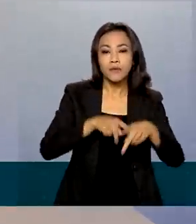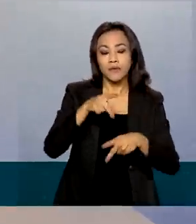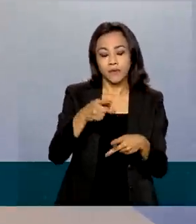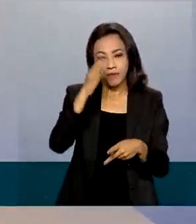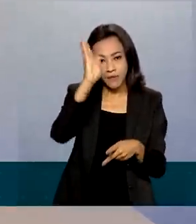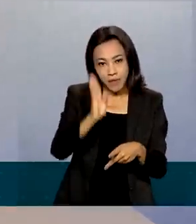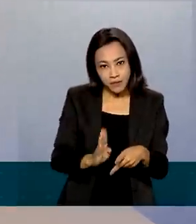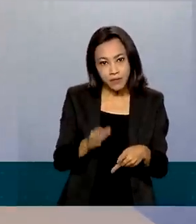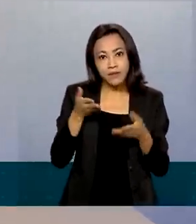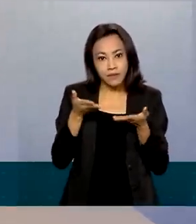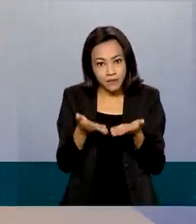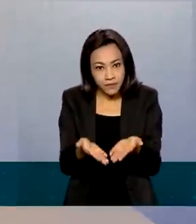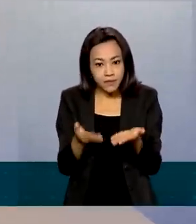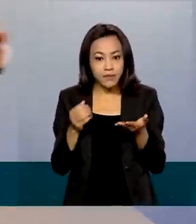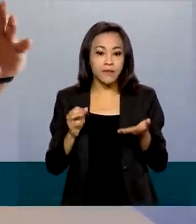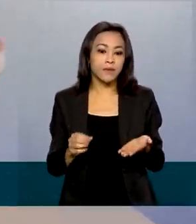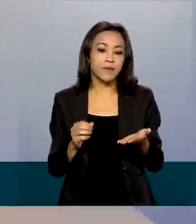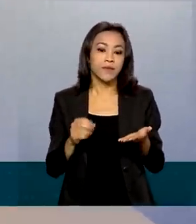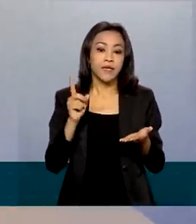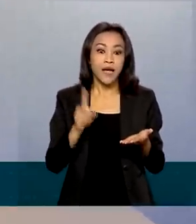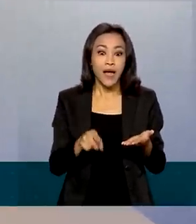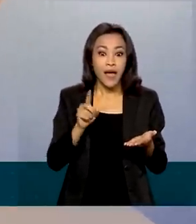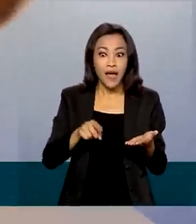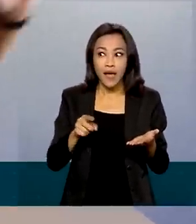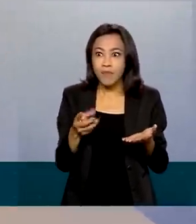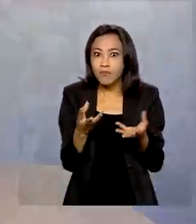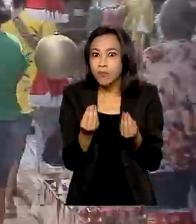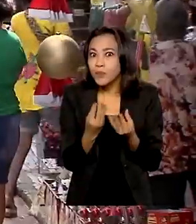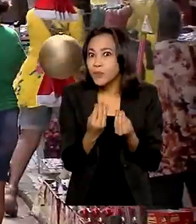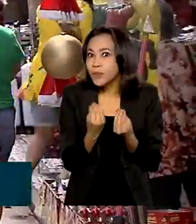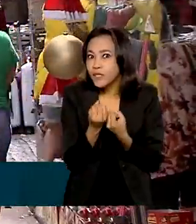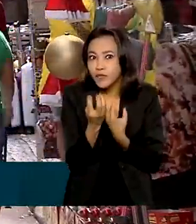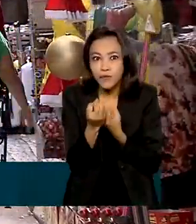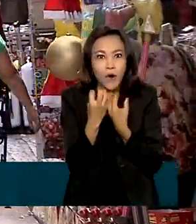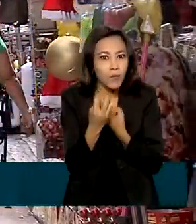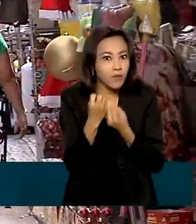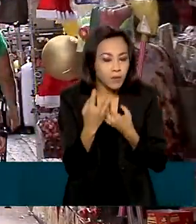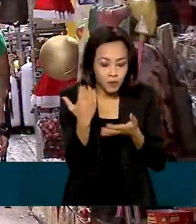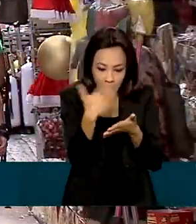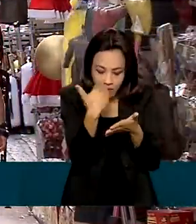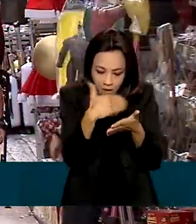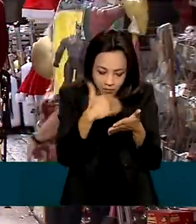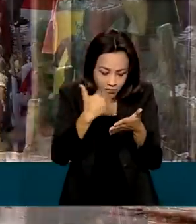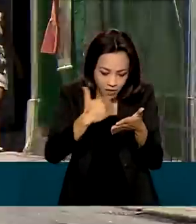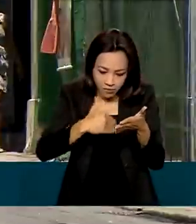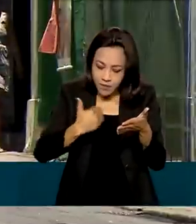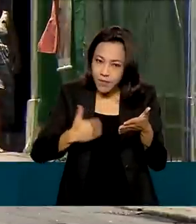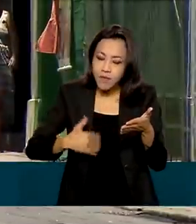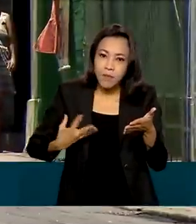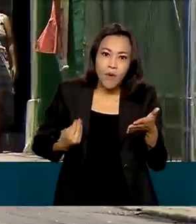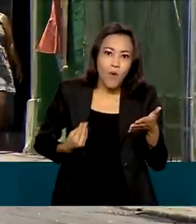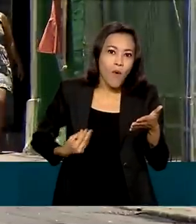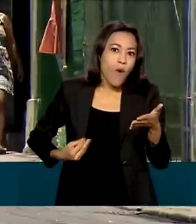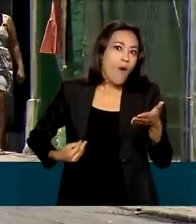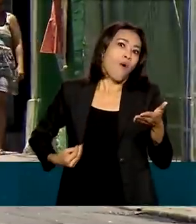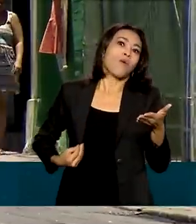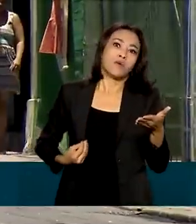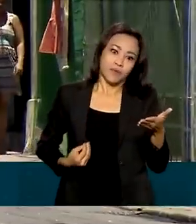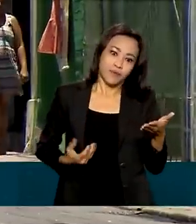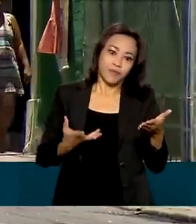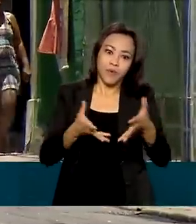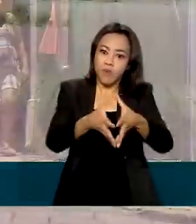muito alto, como se fosse uma foto muito grande. Você consegue dar zoom muitas vezes. É praticamente